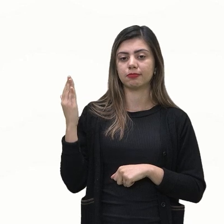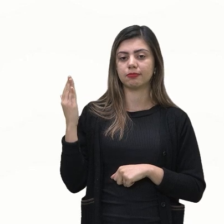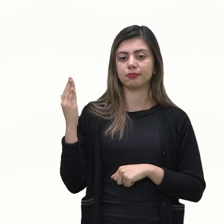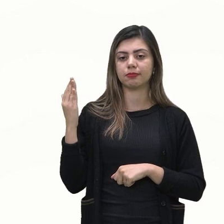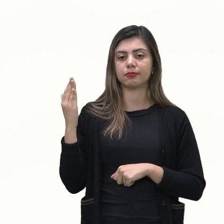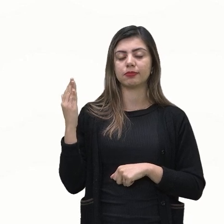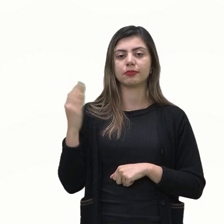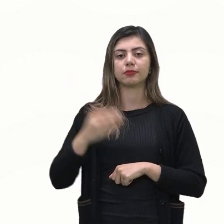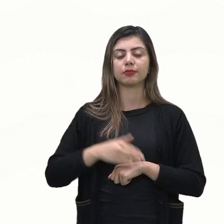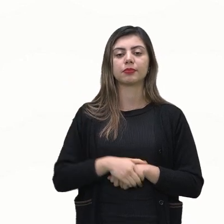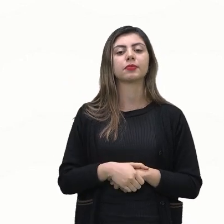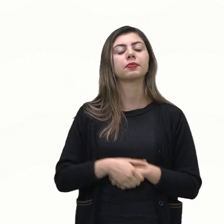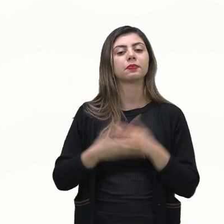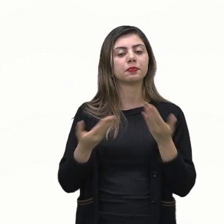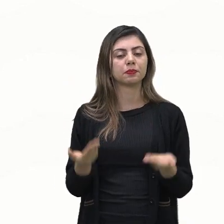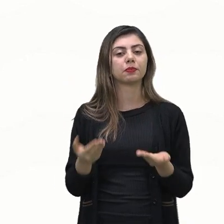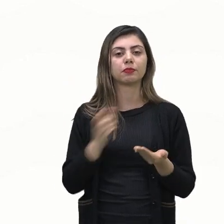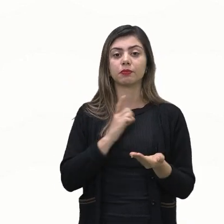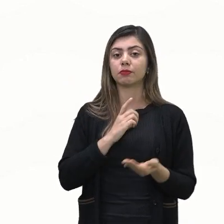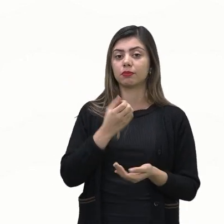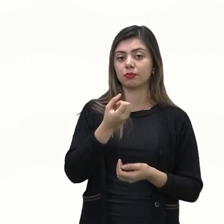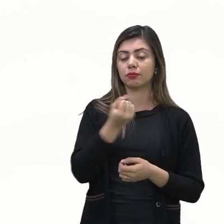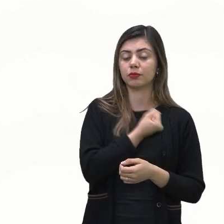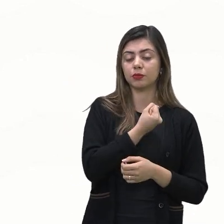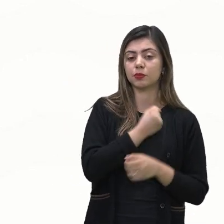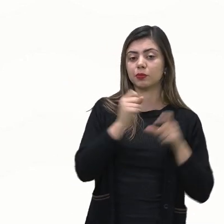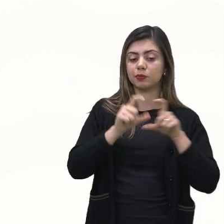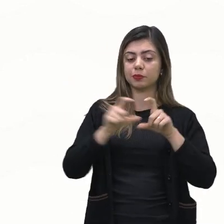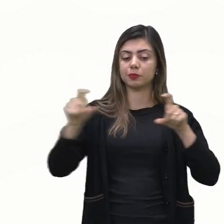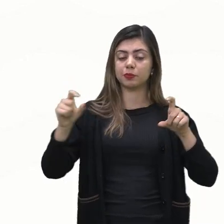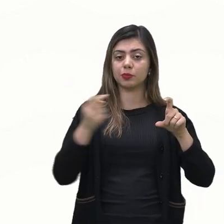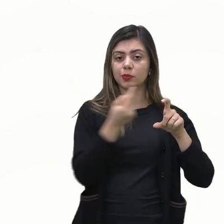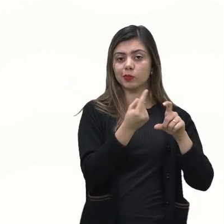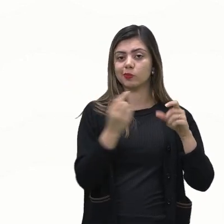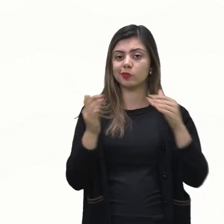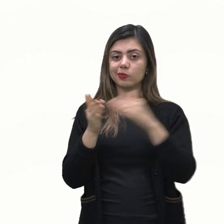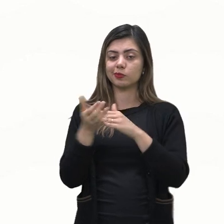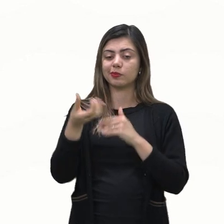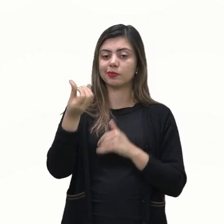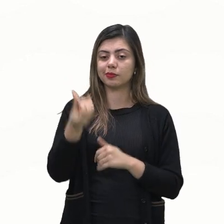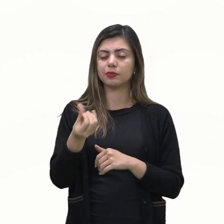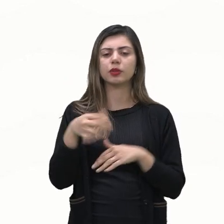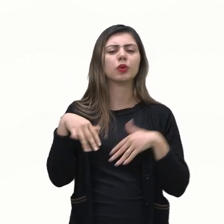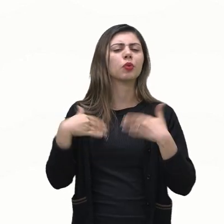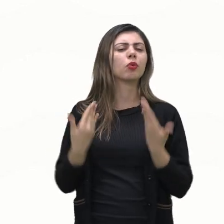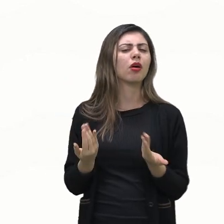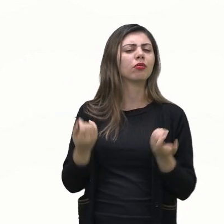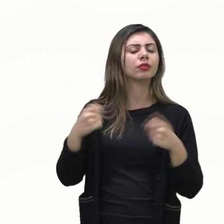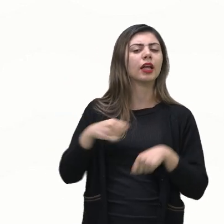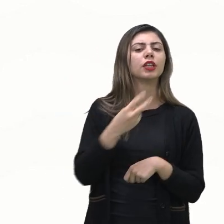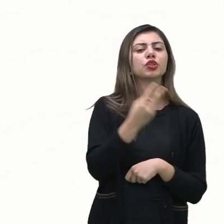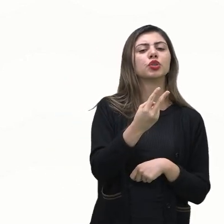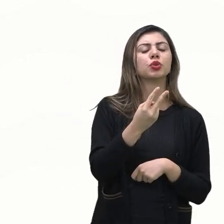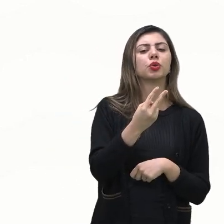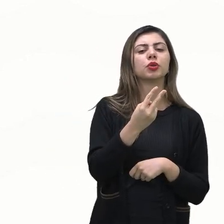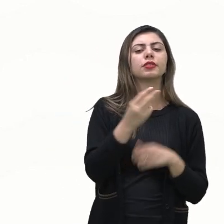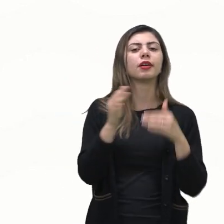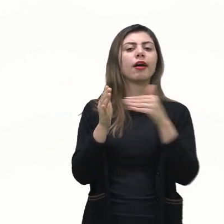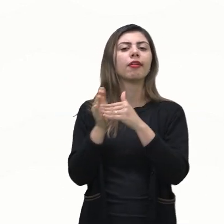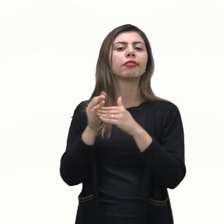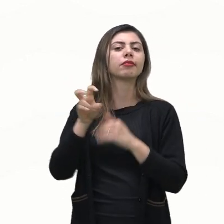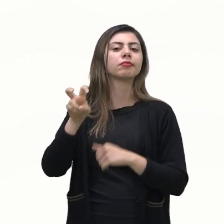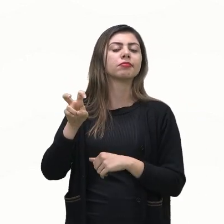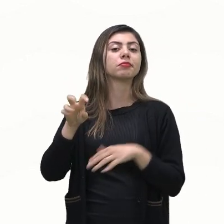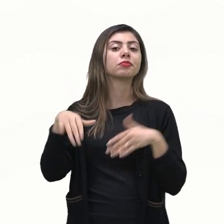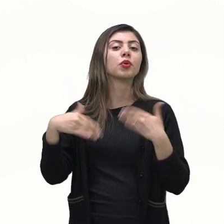agora desses números que vão de 1 até 6 quantos deles vão de 2 até 5 e